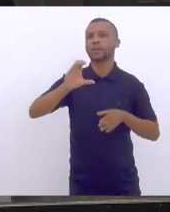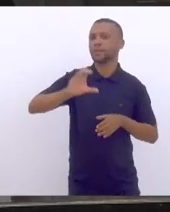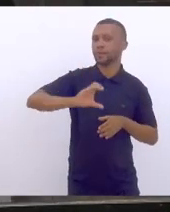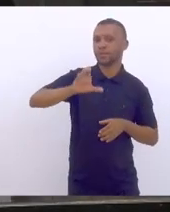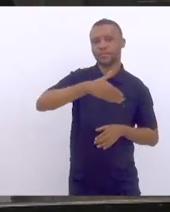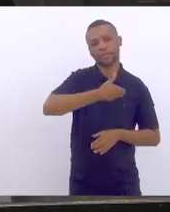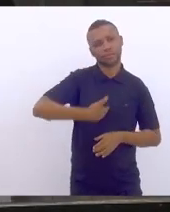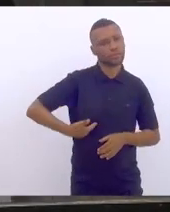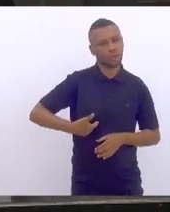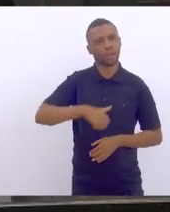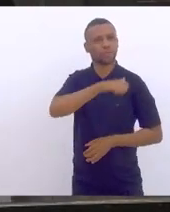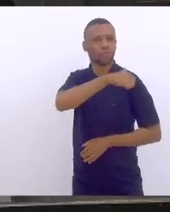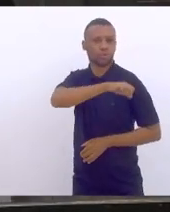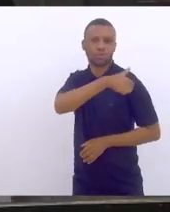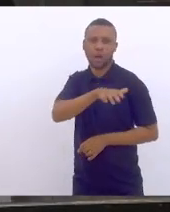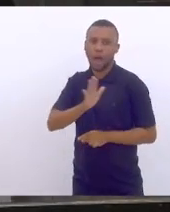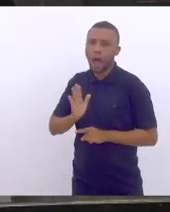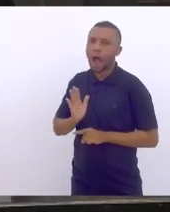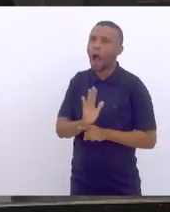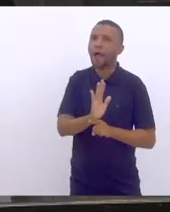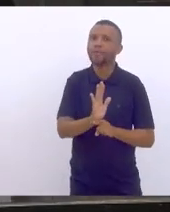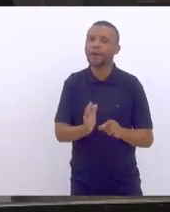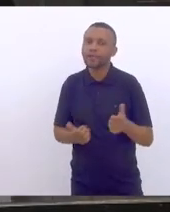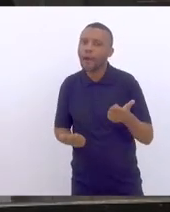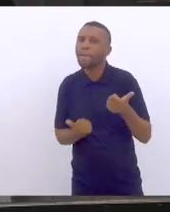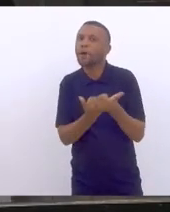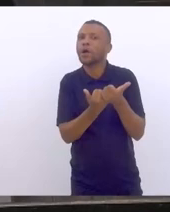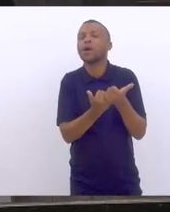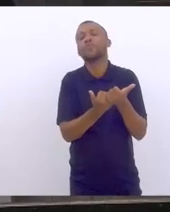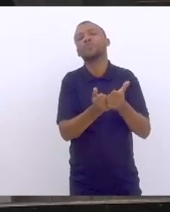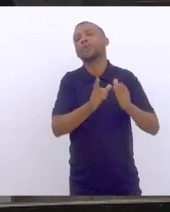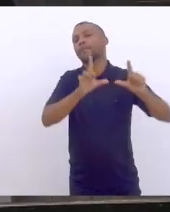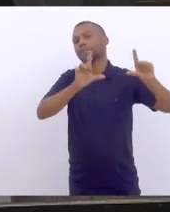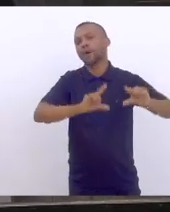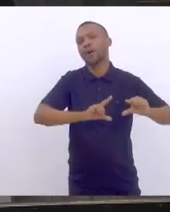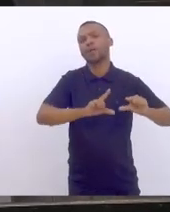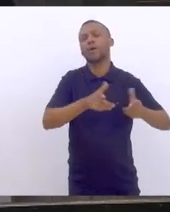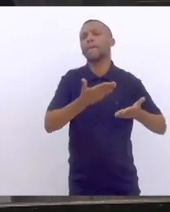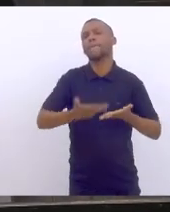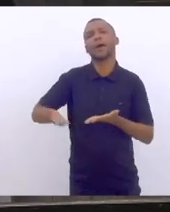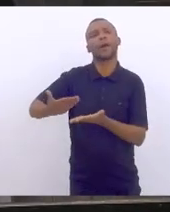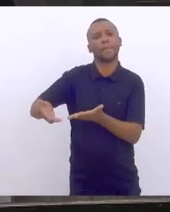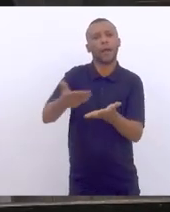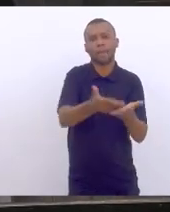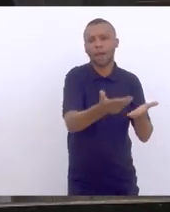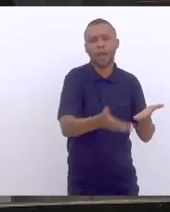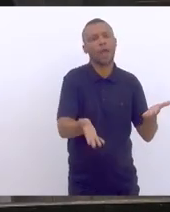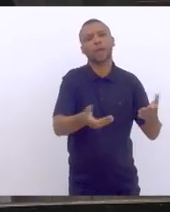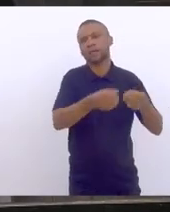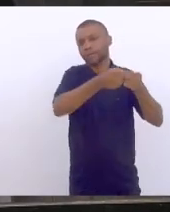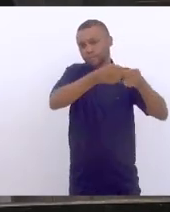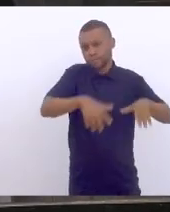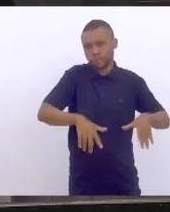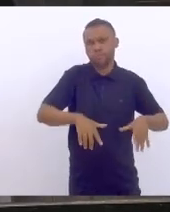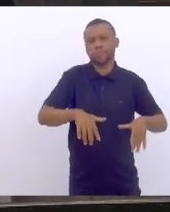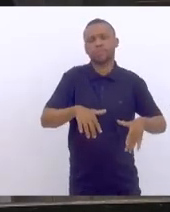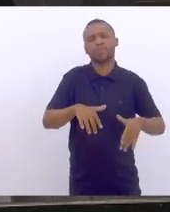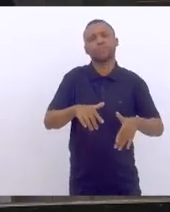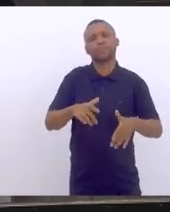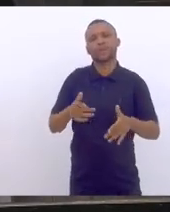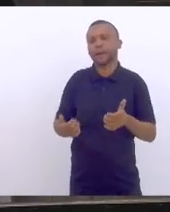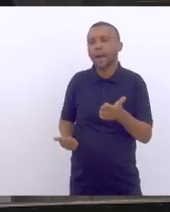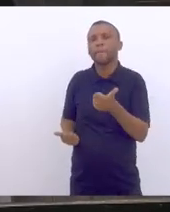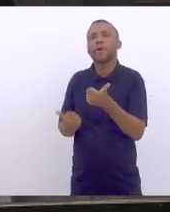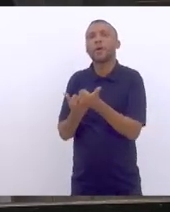socorrendo e minimizando perdas importantes impingidas a essas instituições mais valorosas federais e estaduais